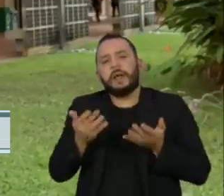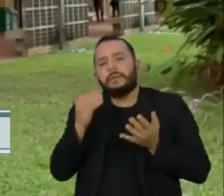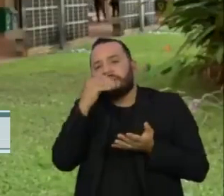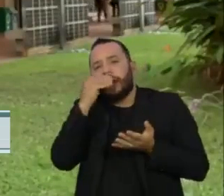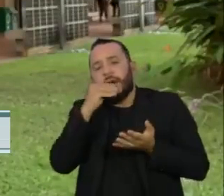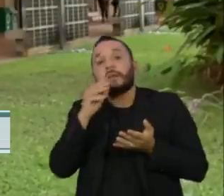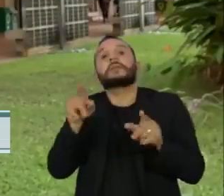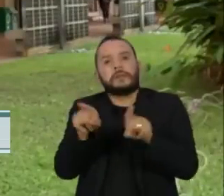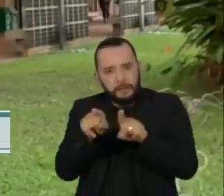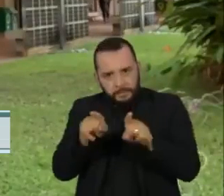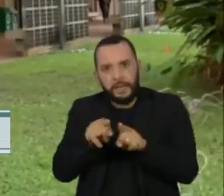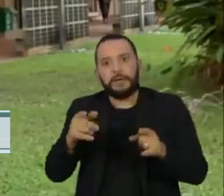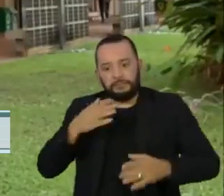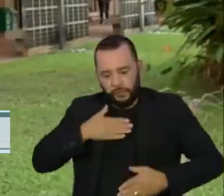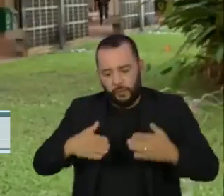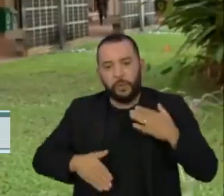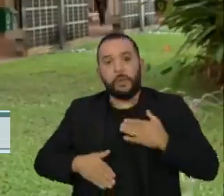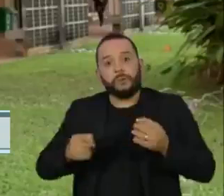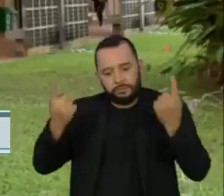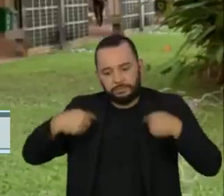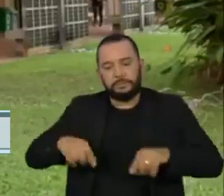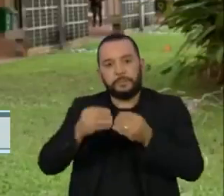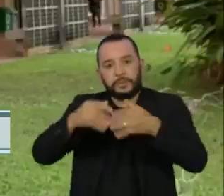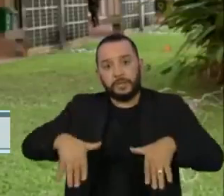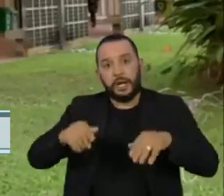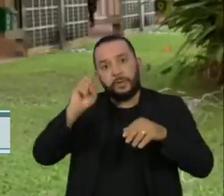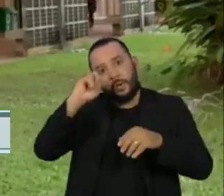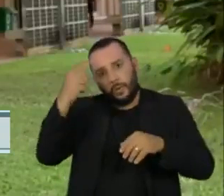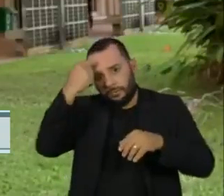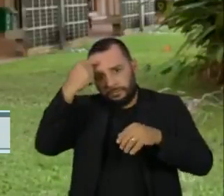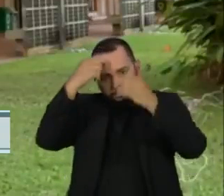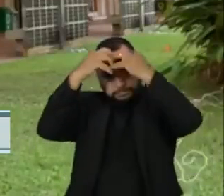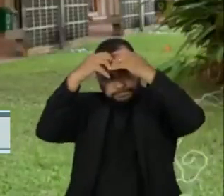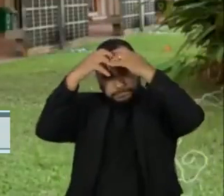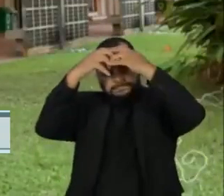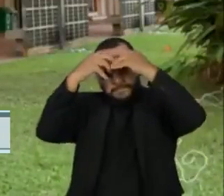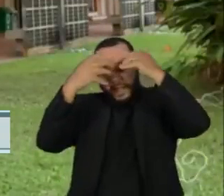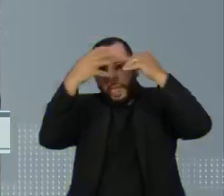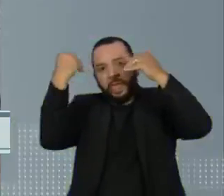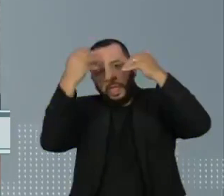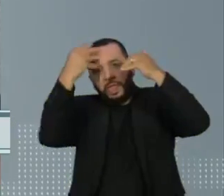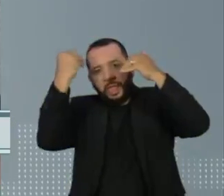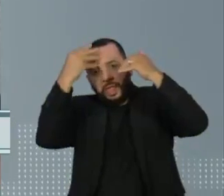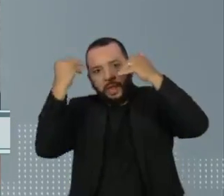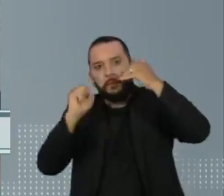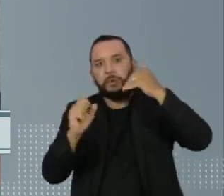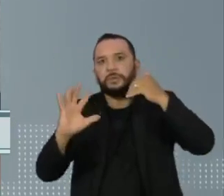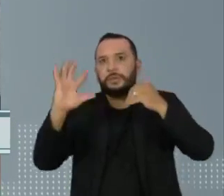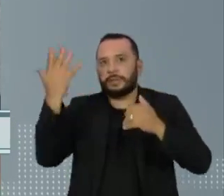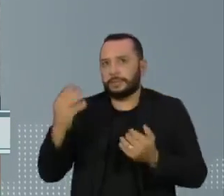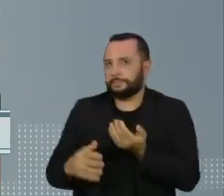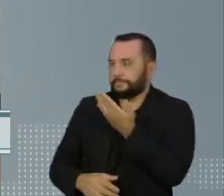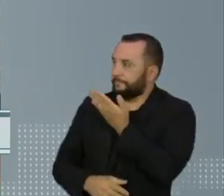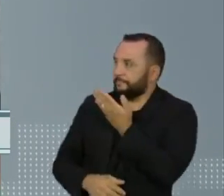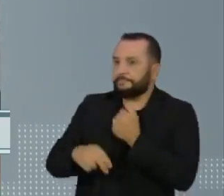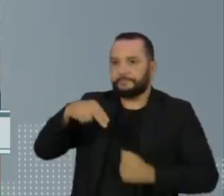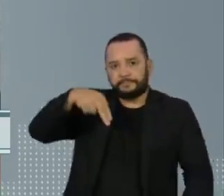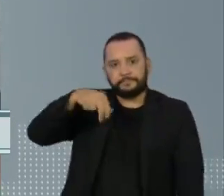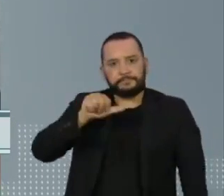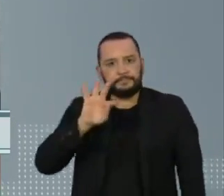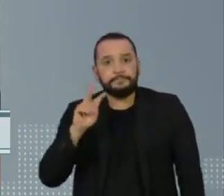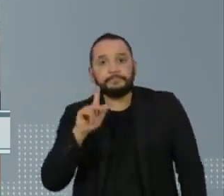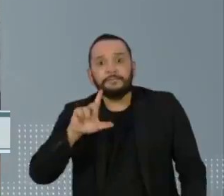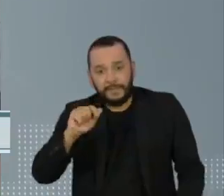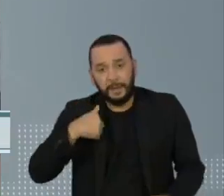podem apresentar sequelas neurológicas ligadas a fatores cognitivos e de memória. É o caso da Natália, que teve covid